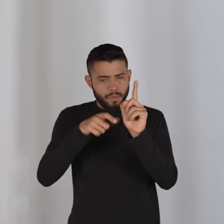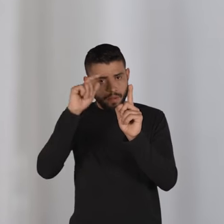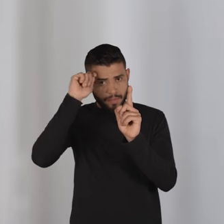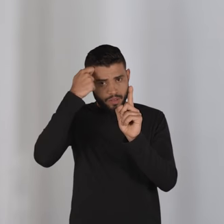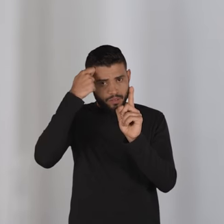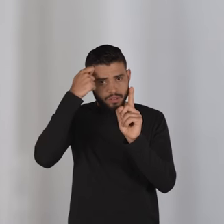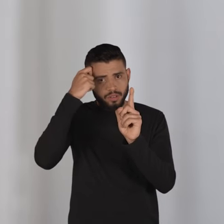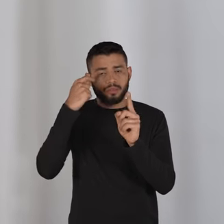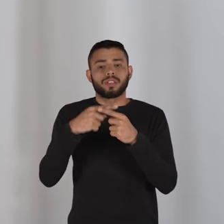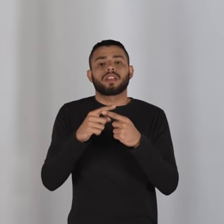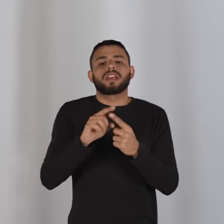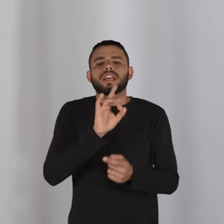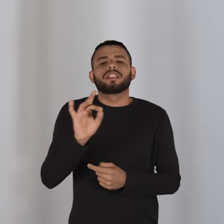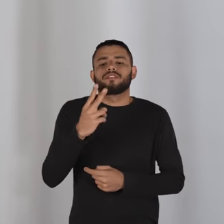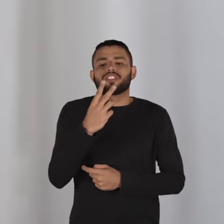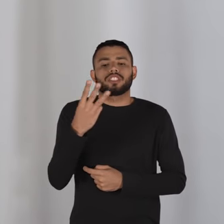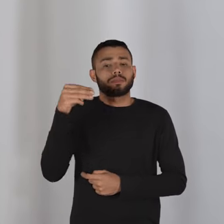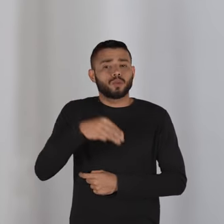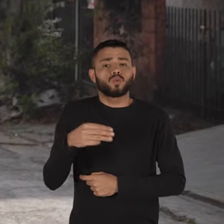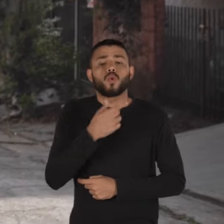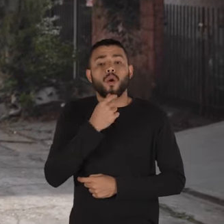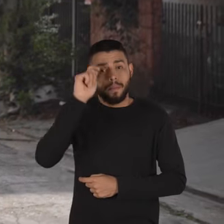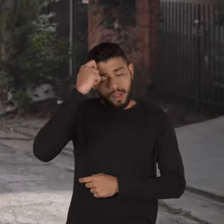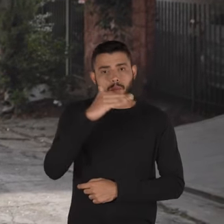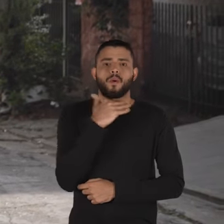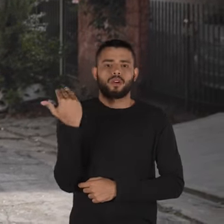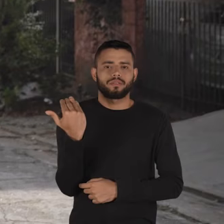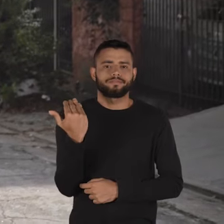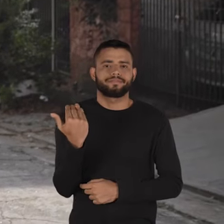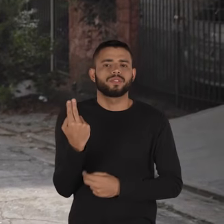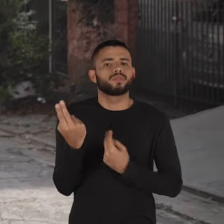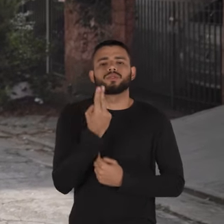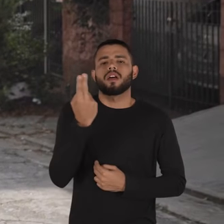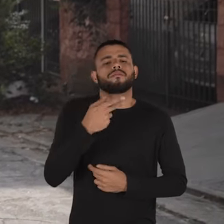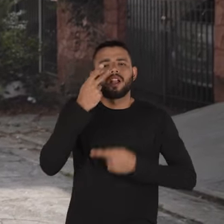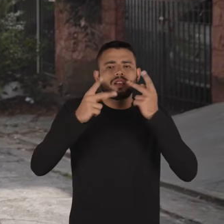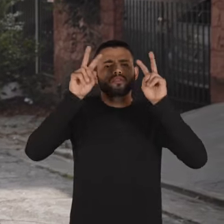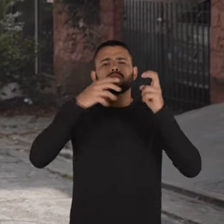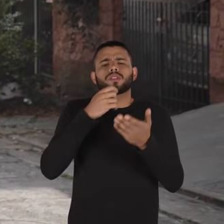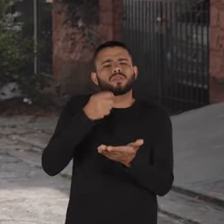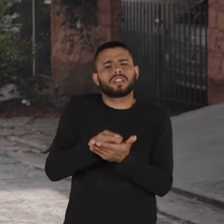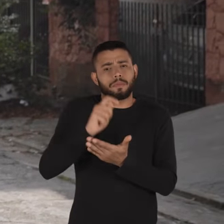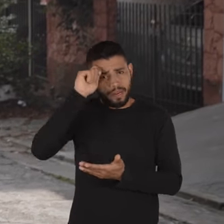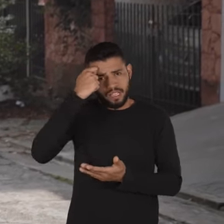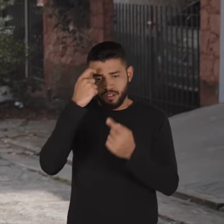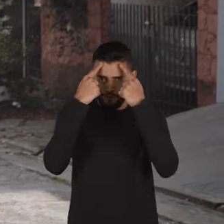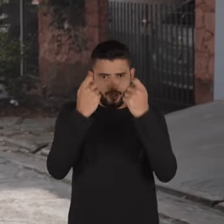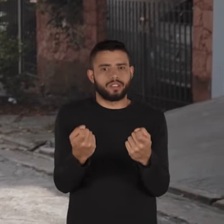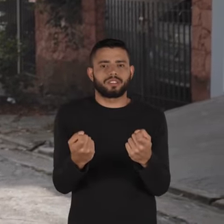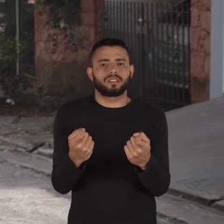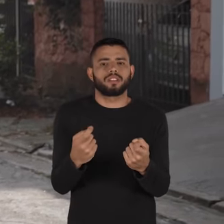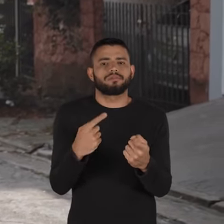Que mata o homem preto a cada 23 minutos. Não tem como a gente falar de masculinidade preta e não falar de violência.